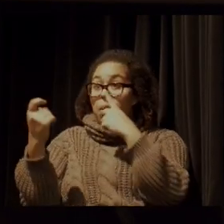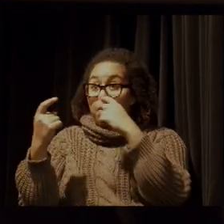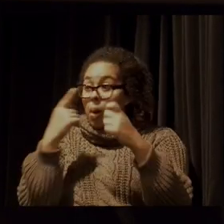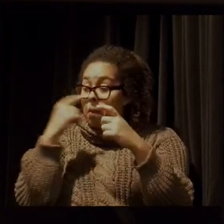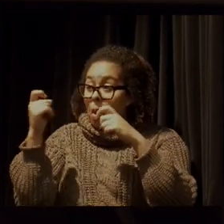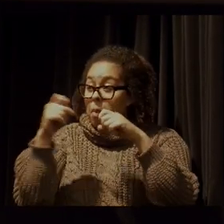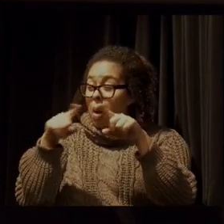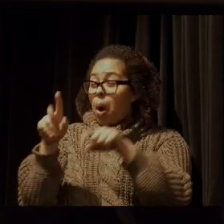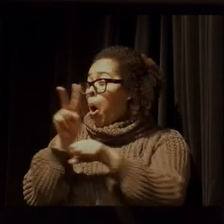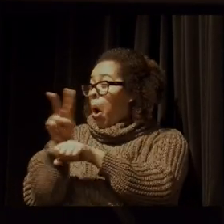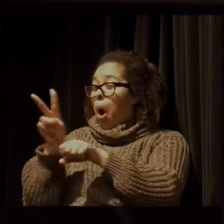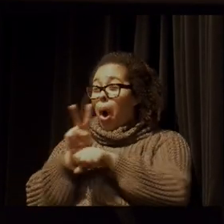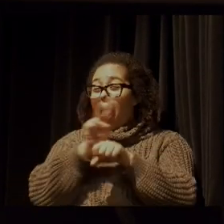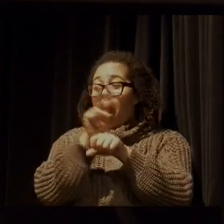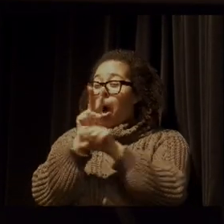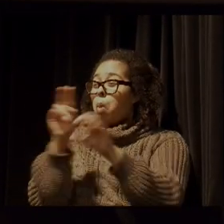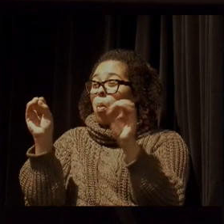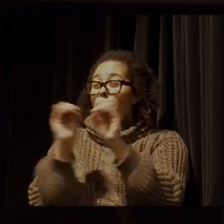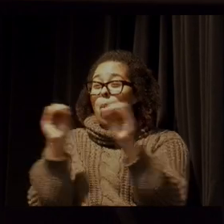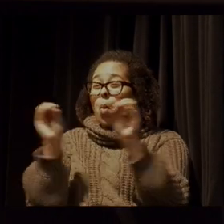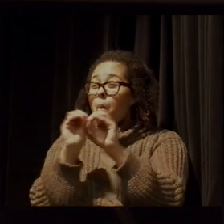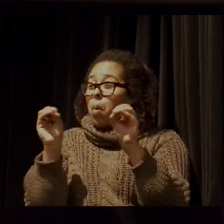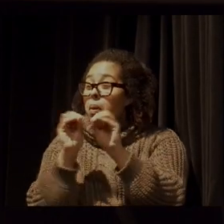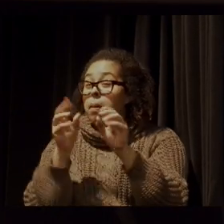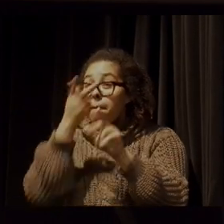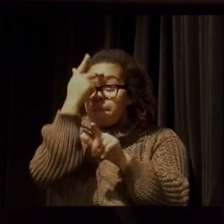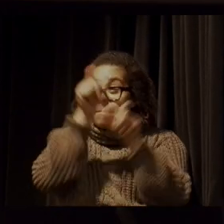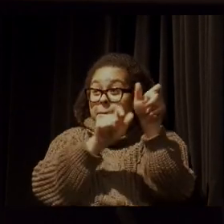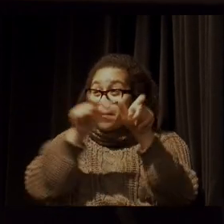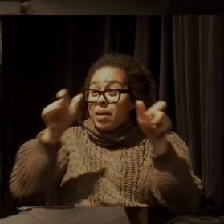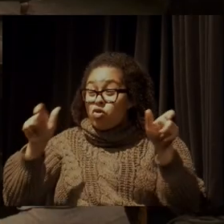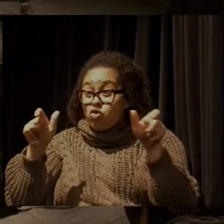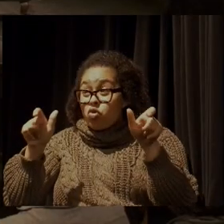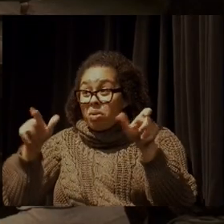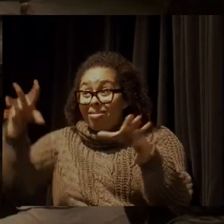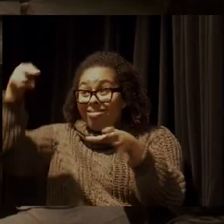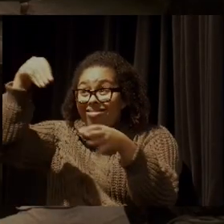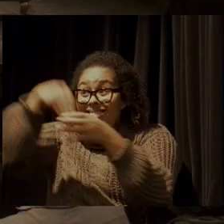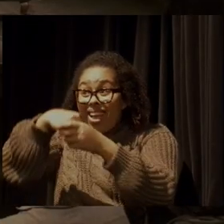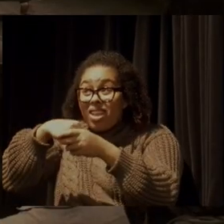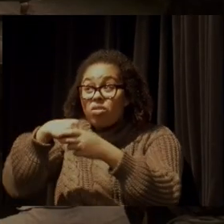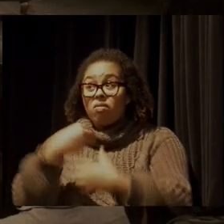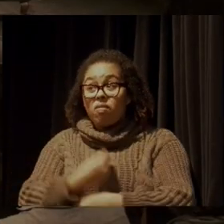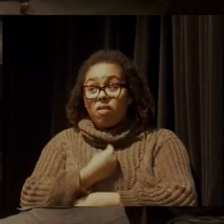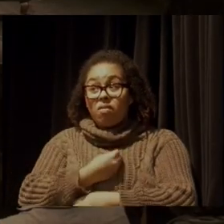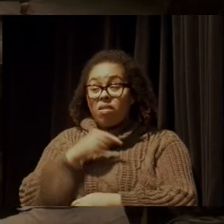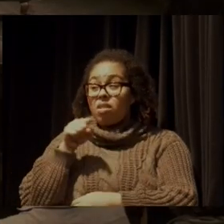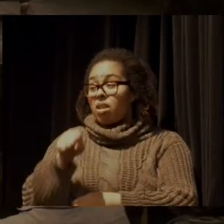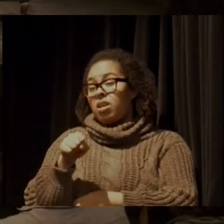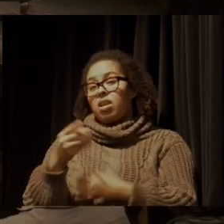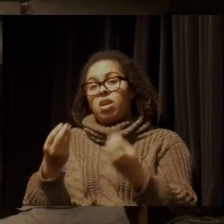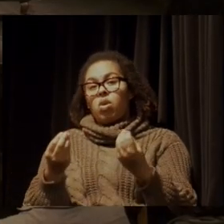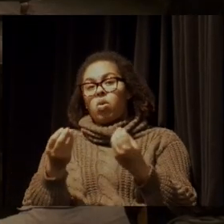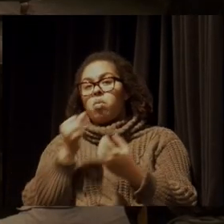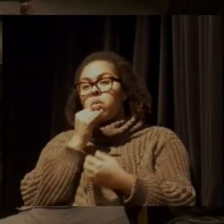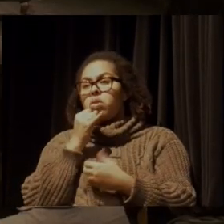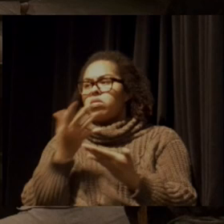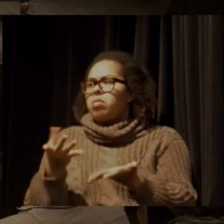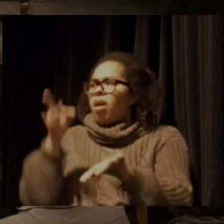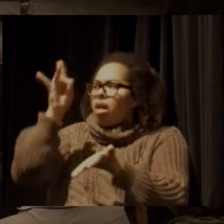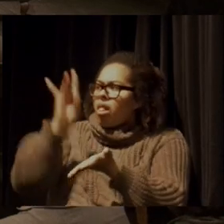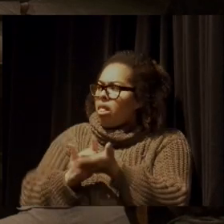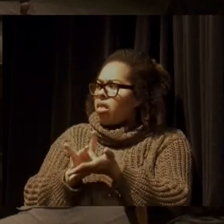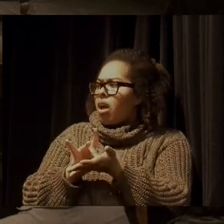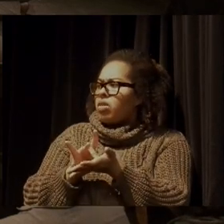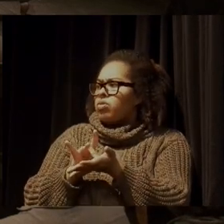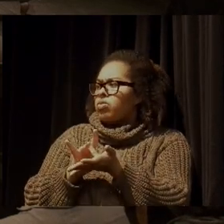eram dois lixões com população vivendo nos lixões. Bom, mas a gente não passa, Hérton, no teste da realidade,